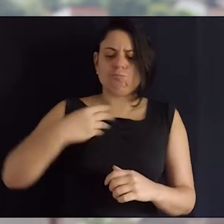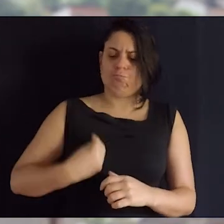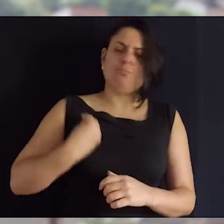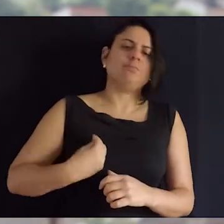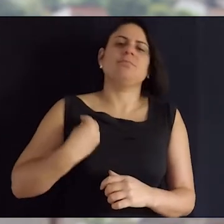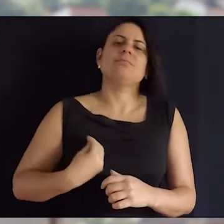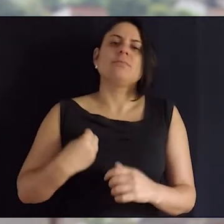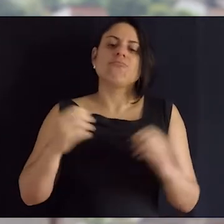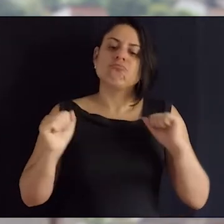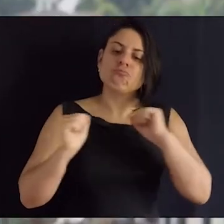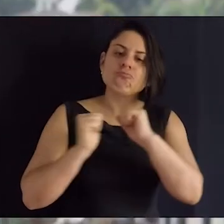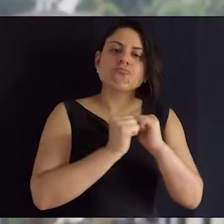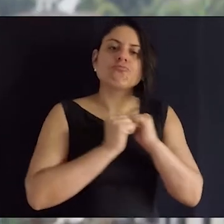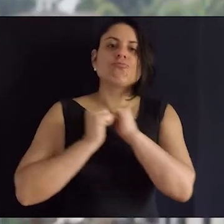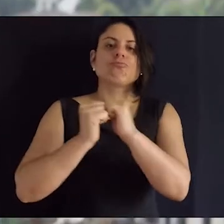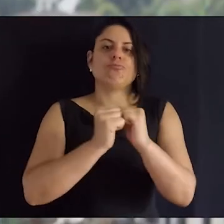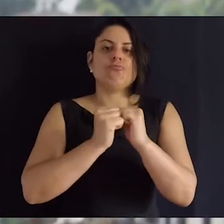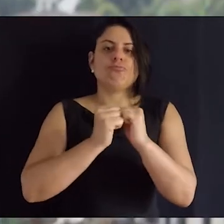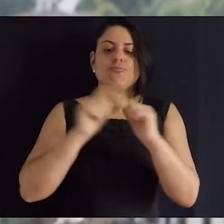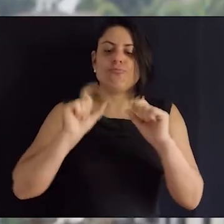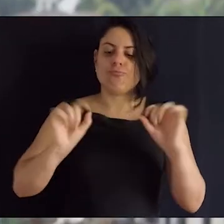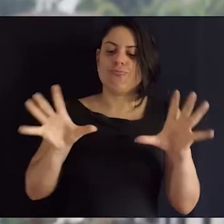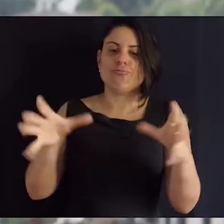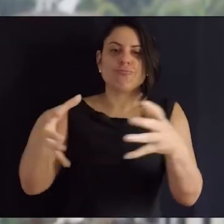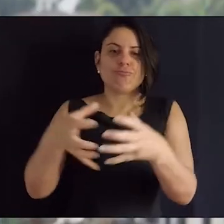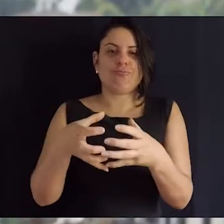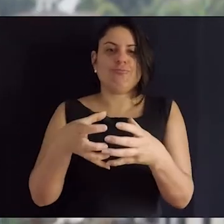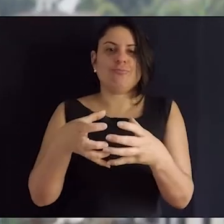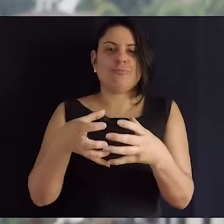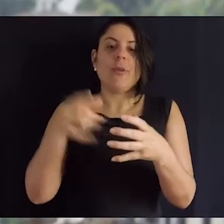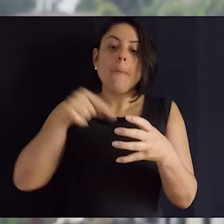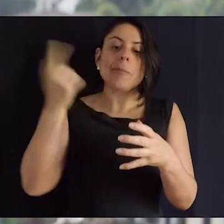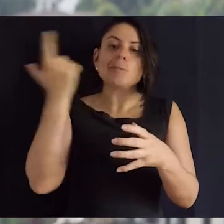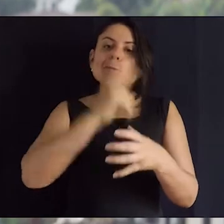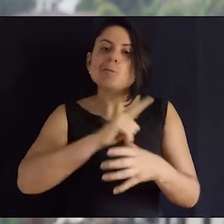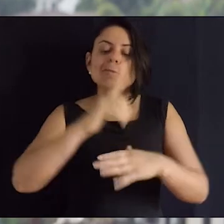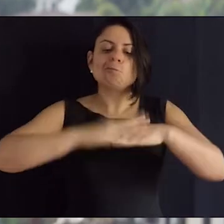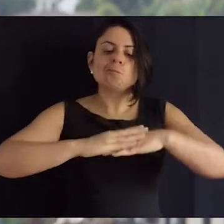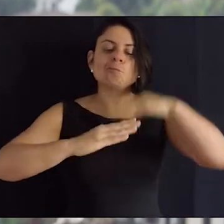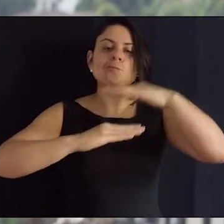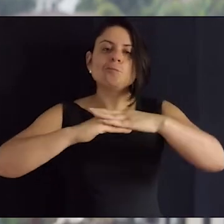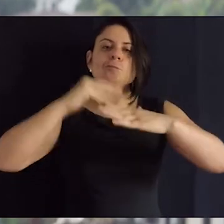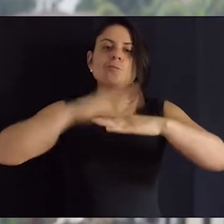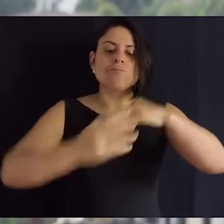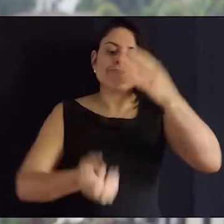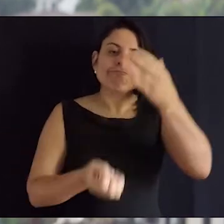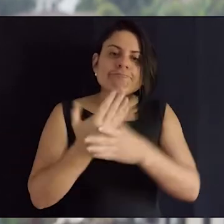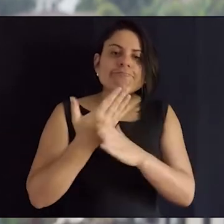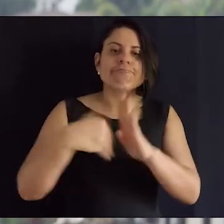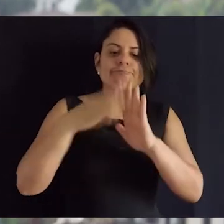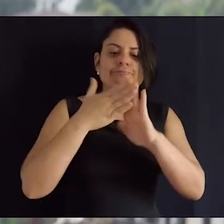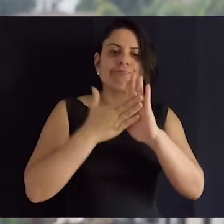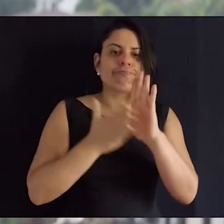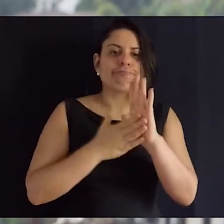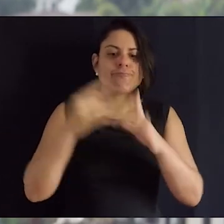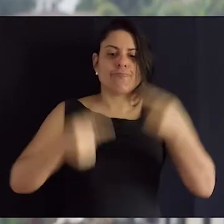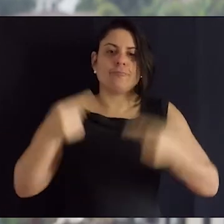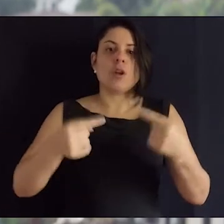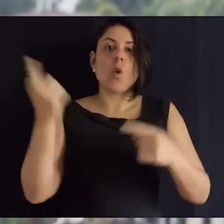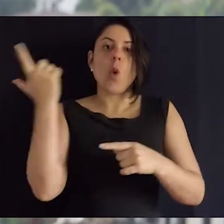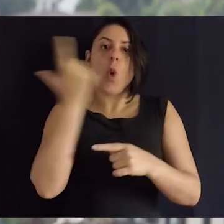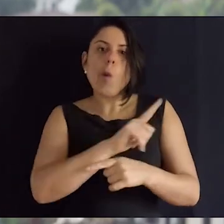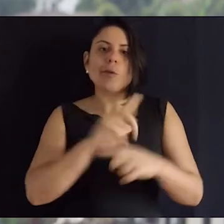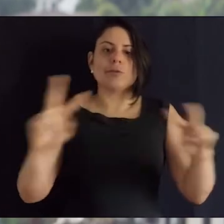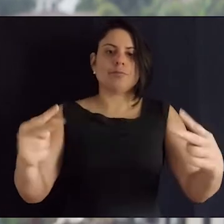mesmo de possibilidades. De existência, se juntam, se aquilombam, para construir políticas públicas que